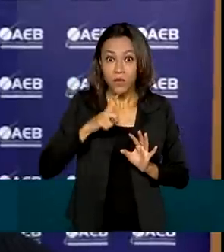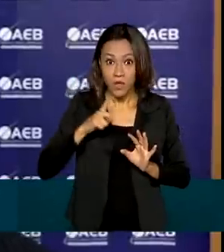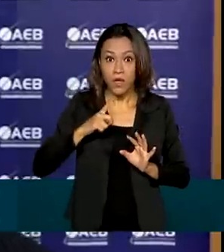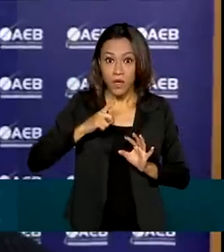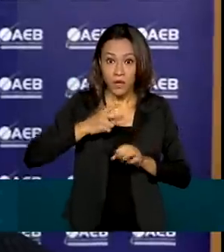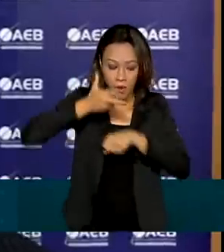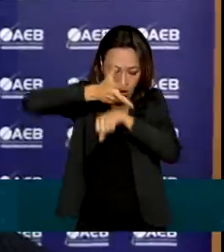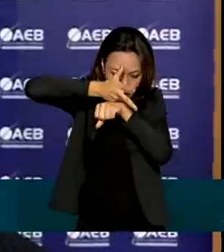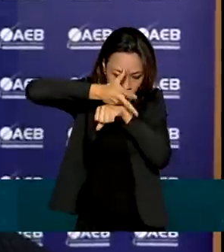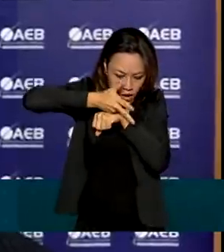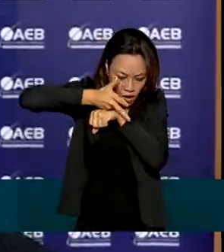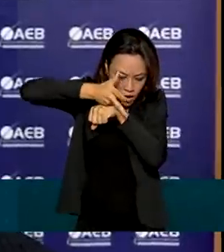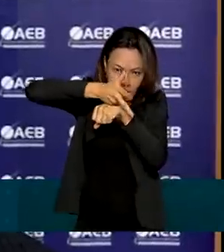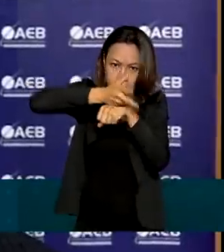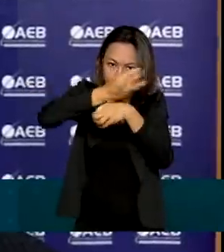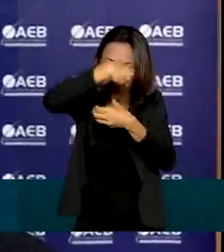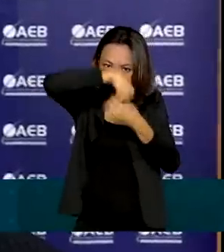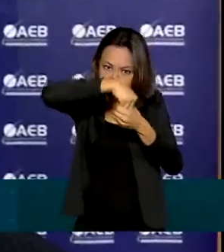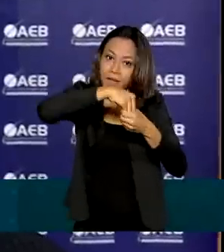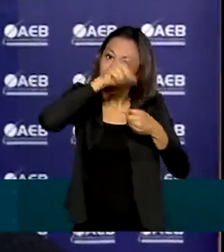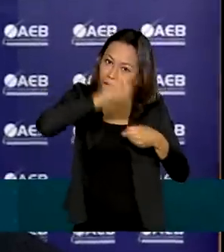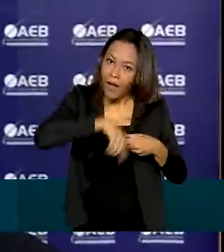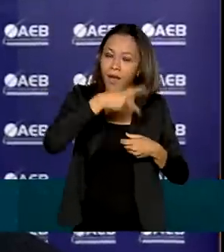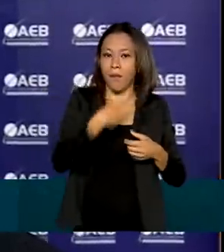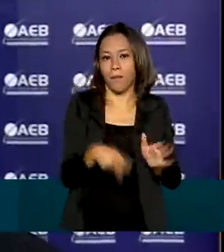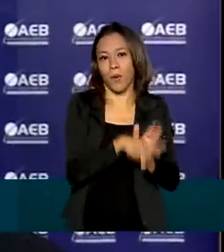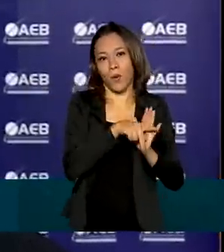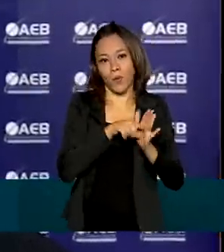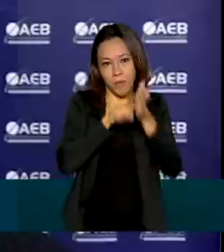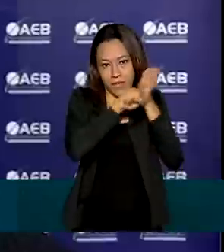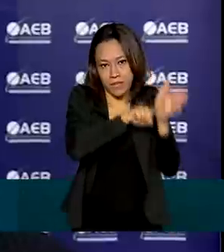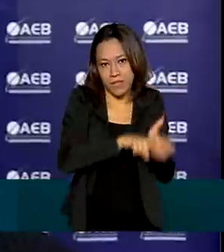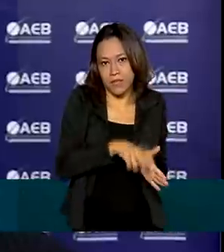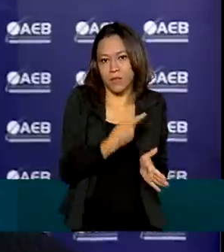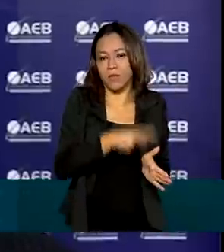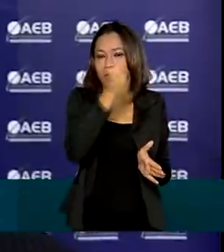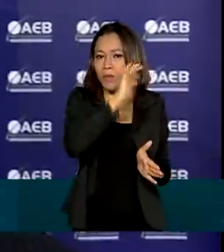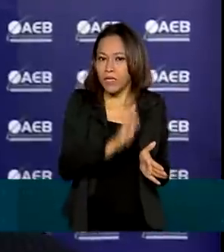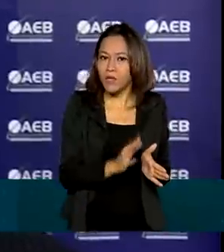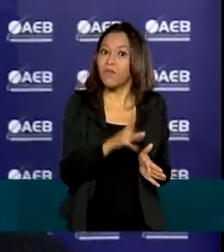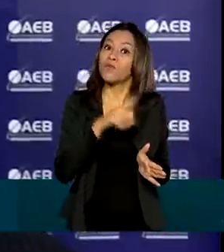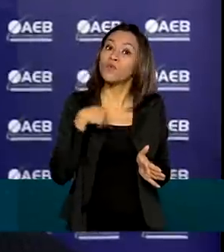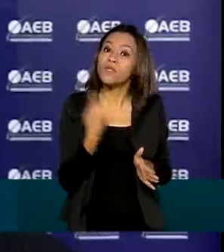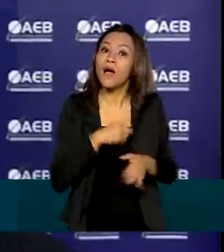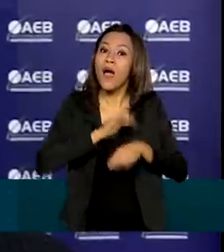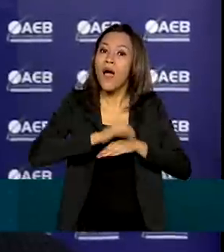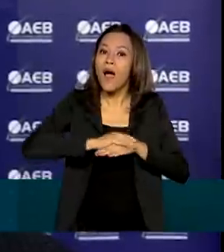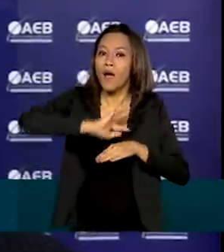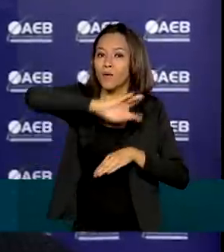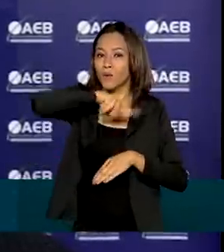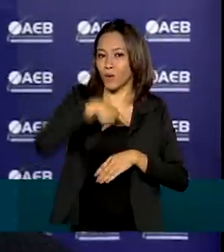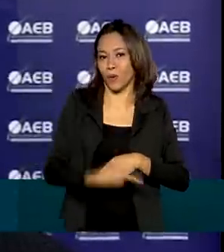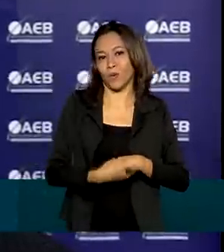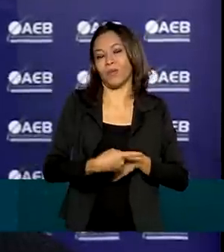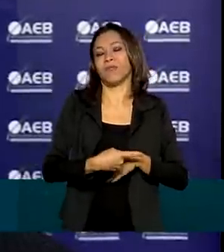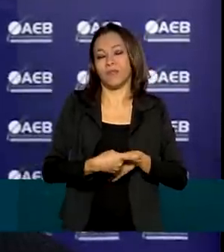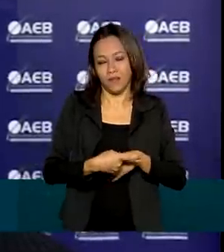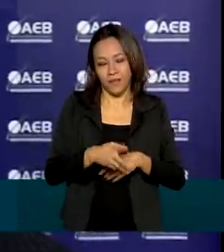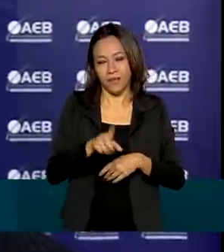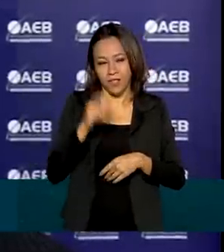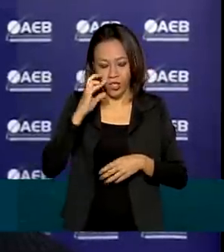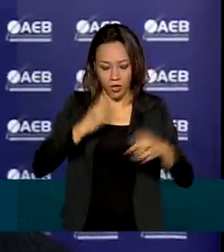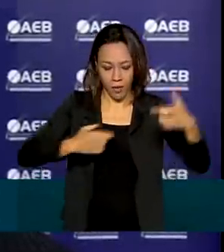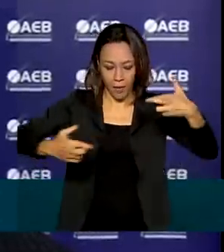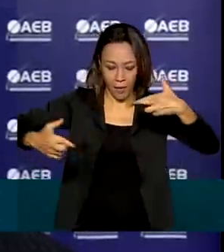ótica desenvolvida também no Brasil e, de certa forma, então, nos dá uma autonomia praticamente plena em termos de